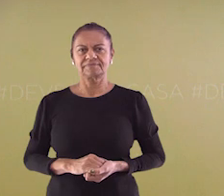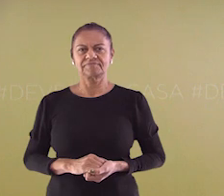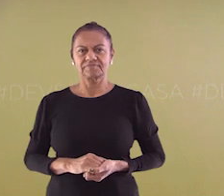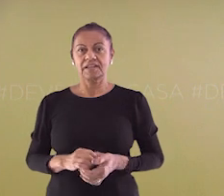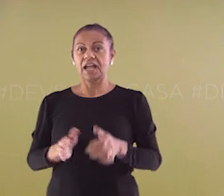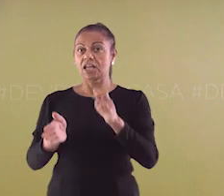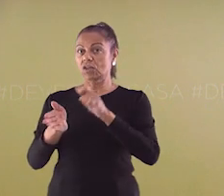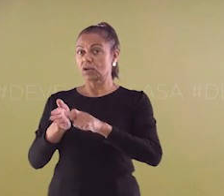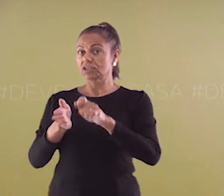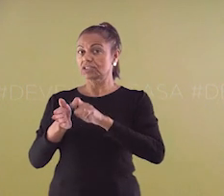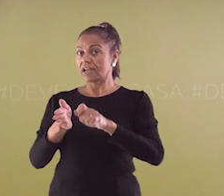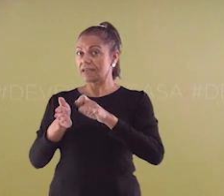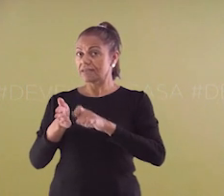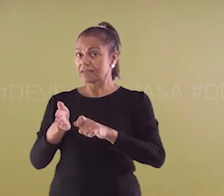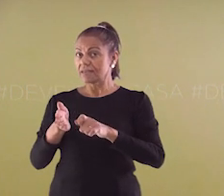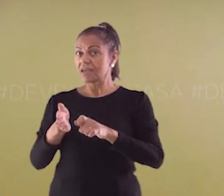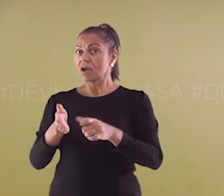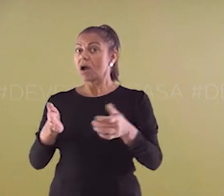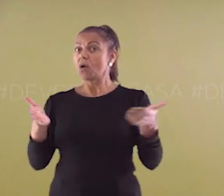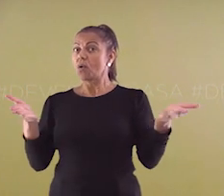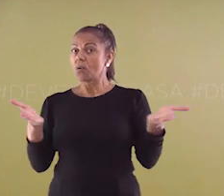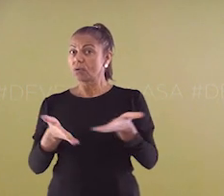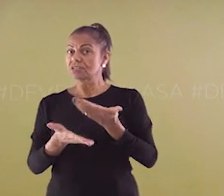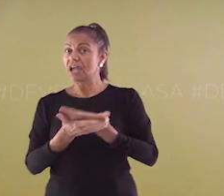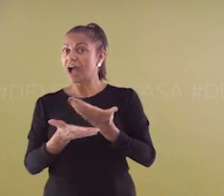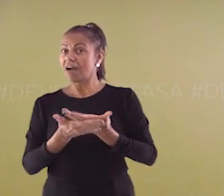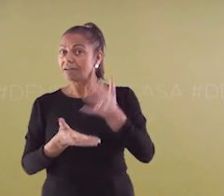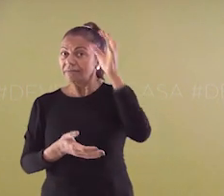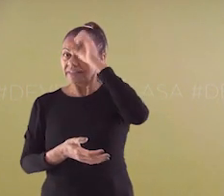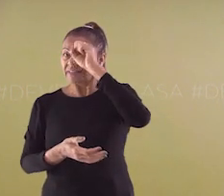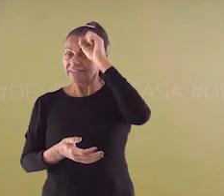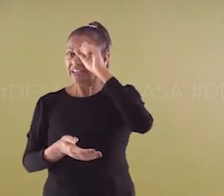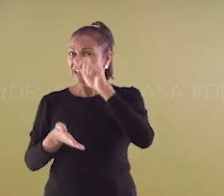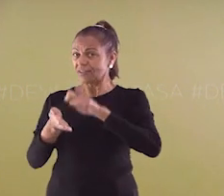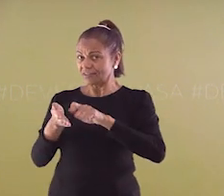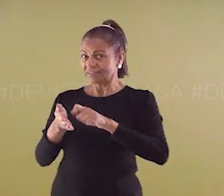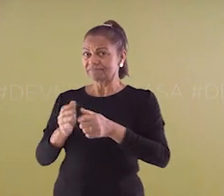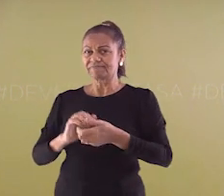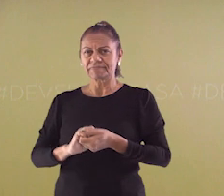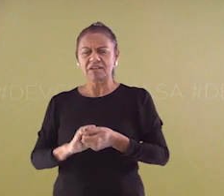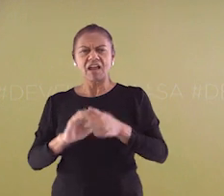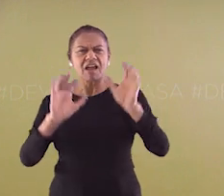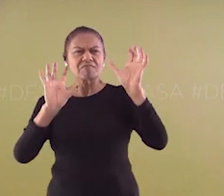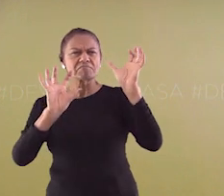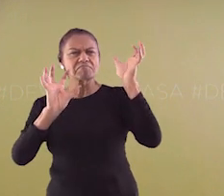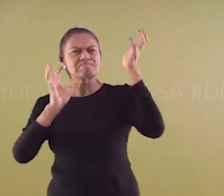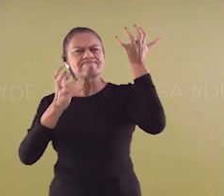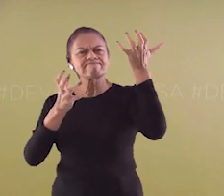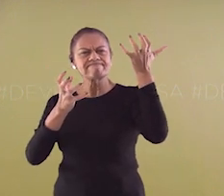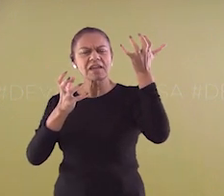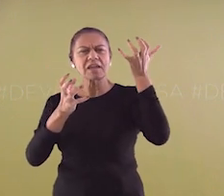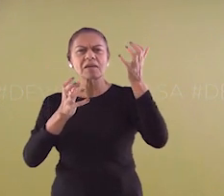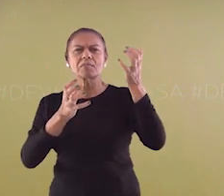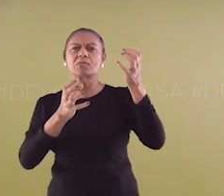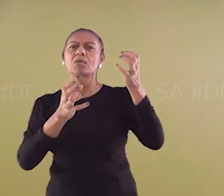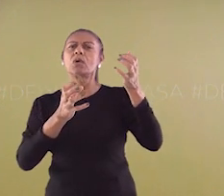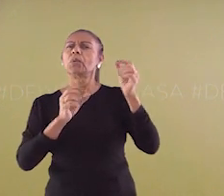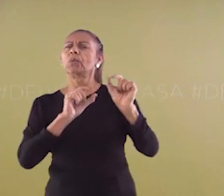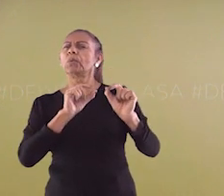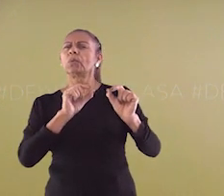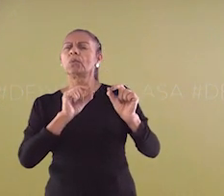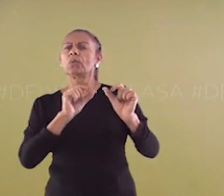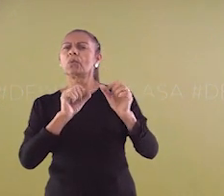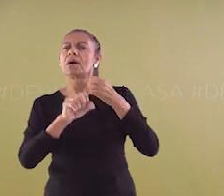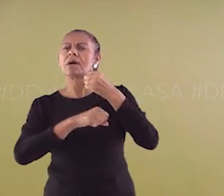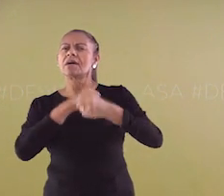Anote aí o que vamos aprender na aula de hoje. Bom, as estações do ano são períodos em que divide o ano de